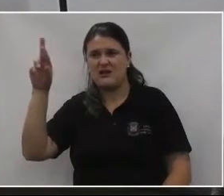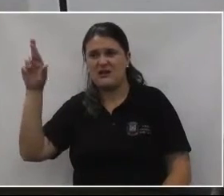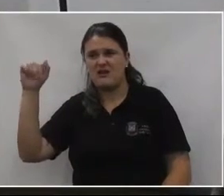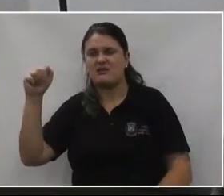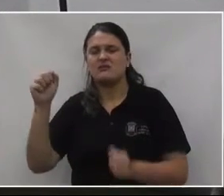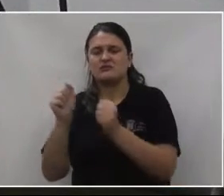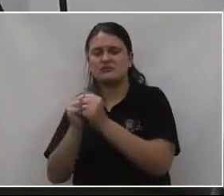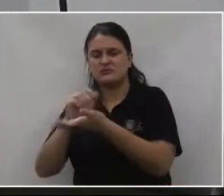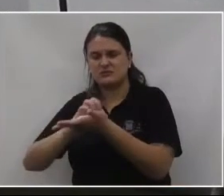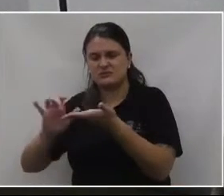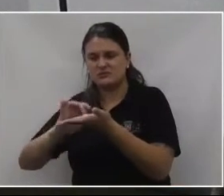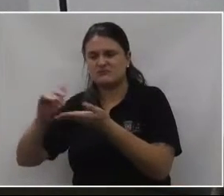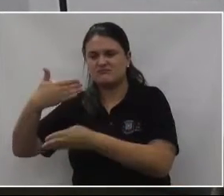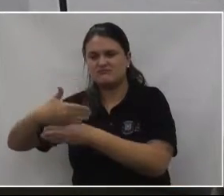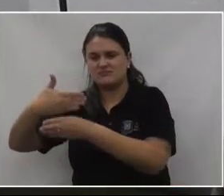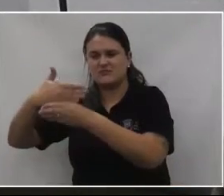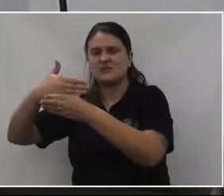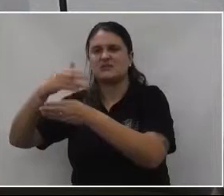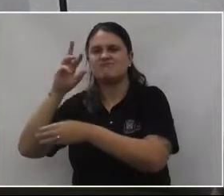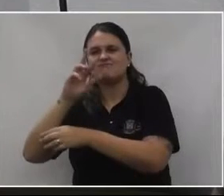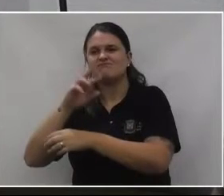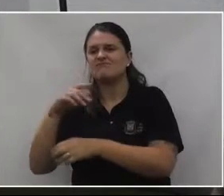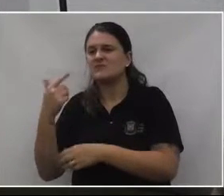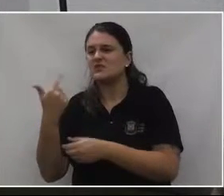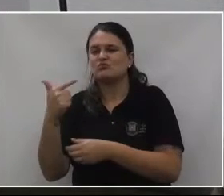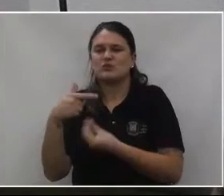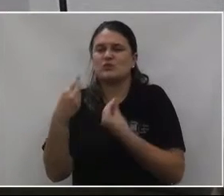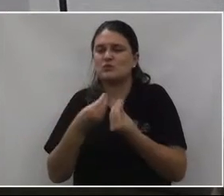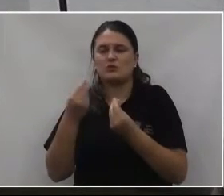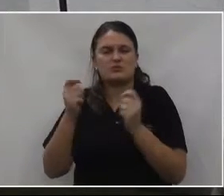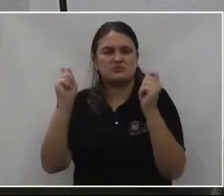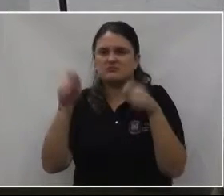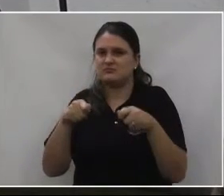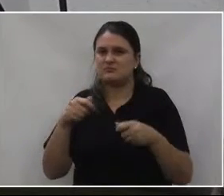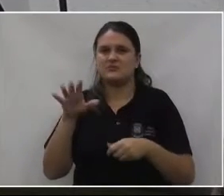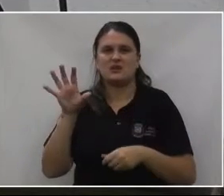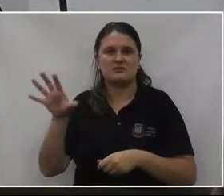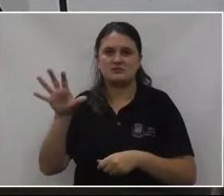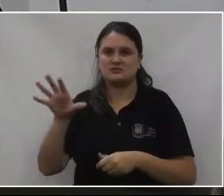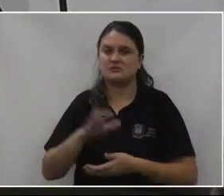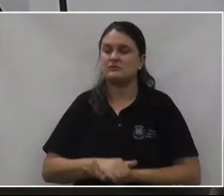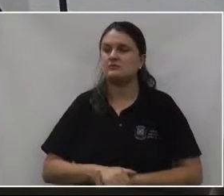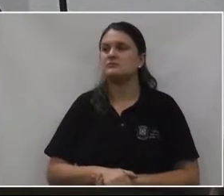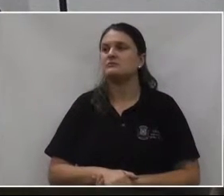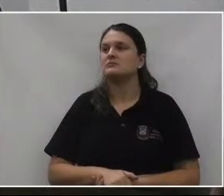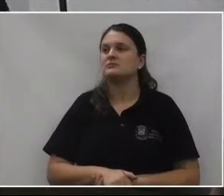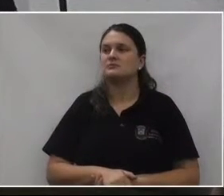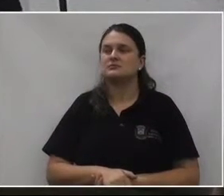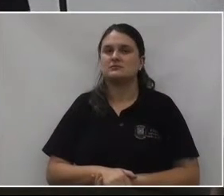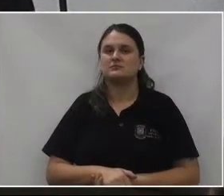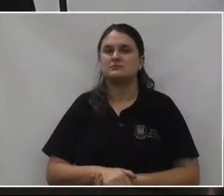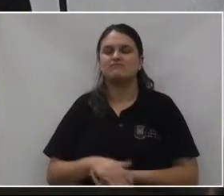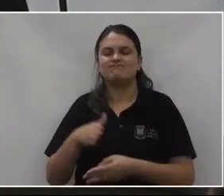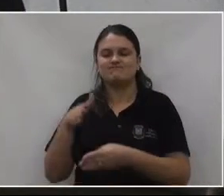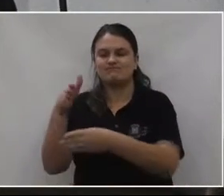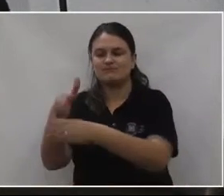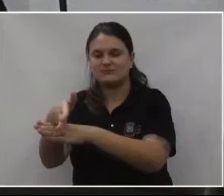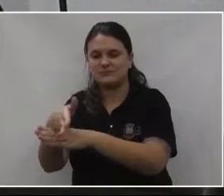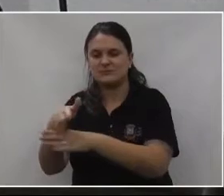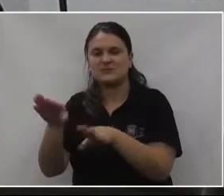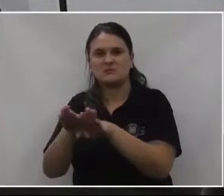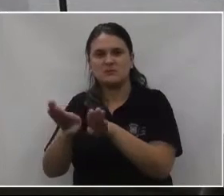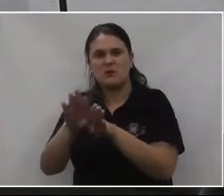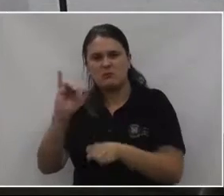vigilância, fazer alguma coisa, porque não tem como você... A entrada secundária também,